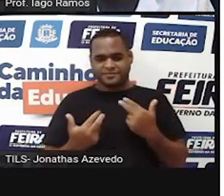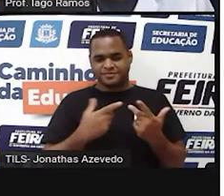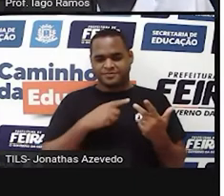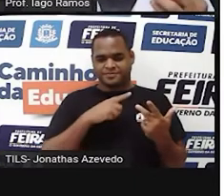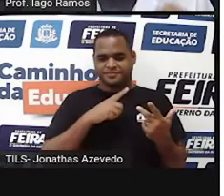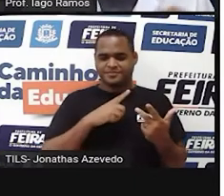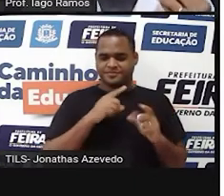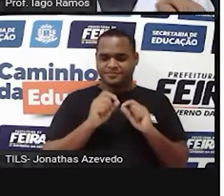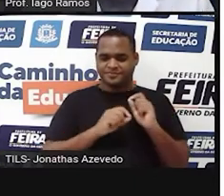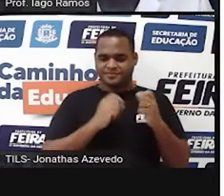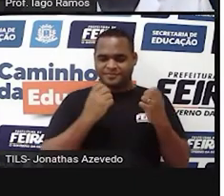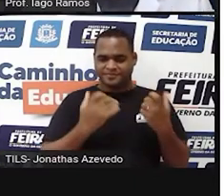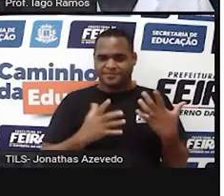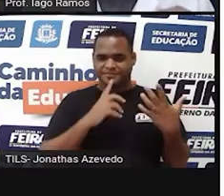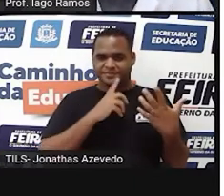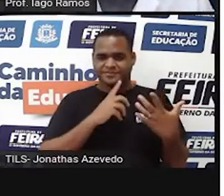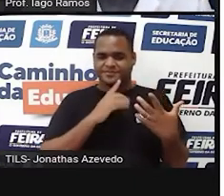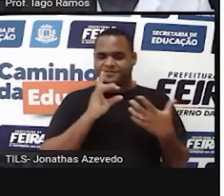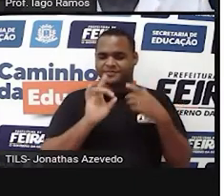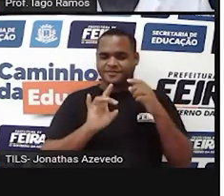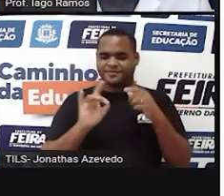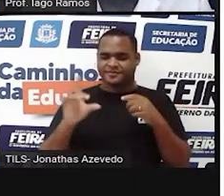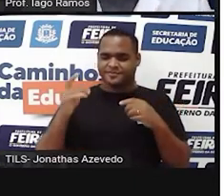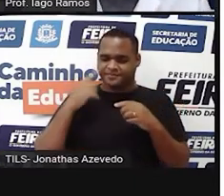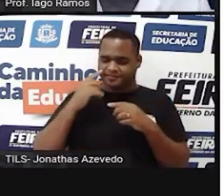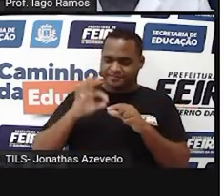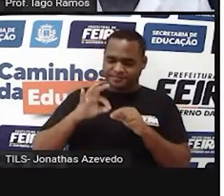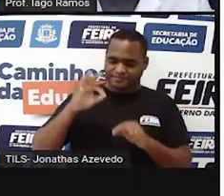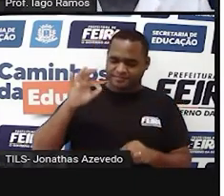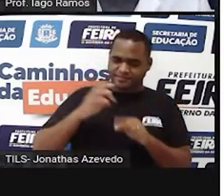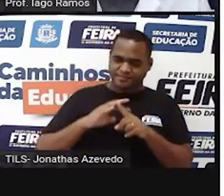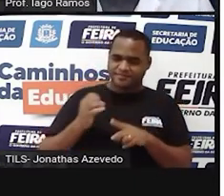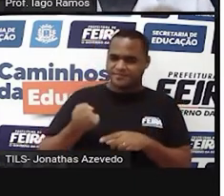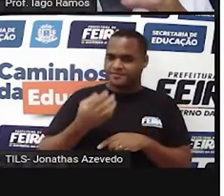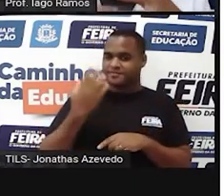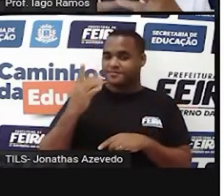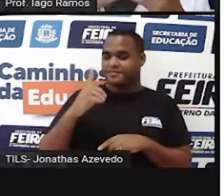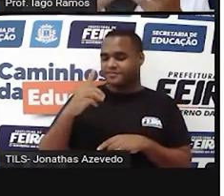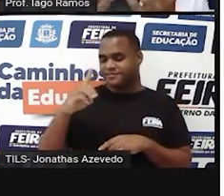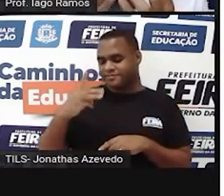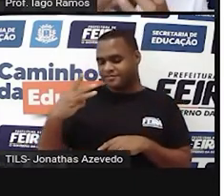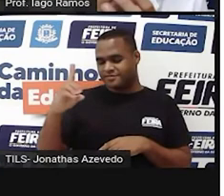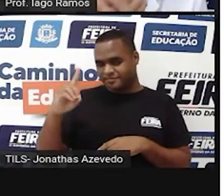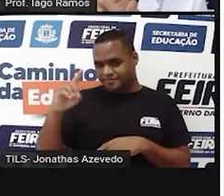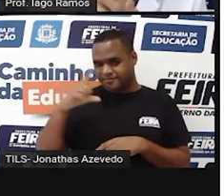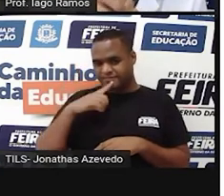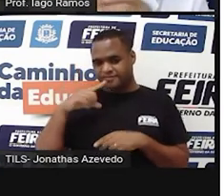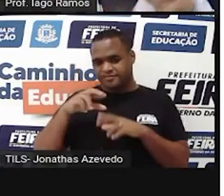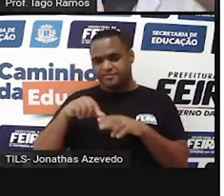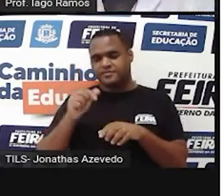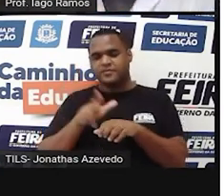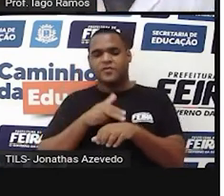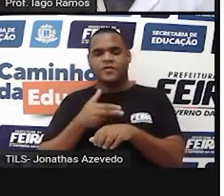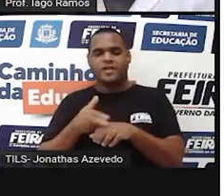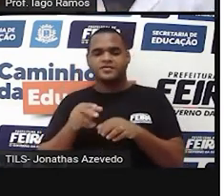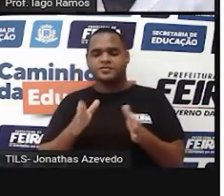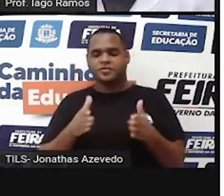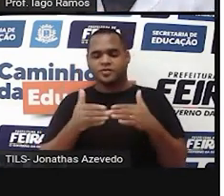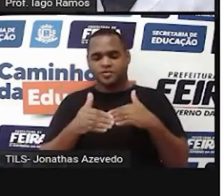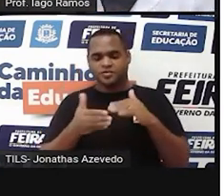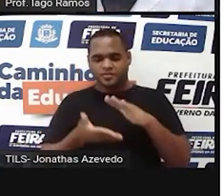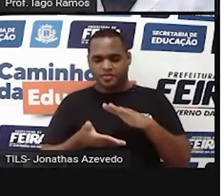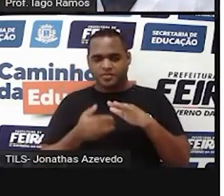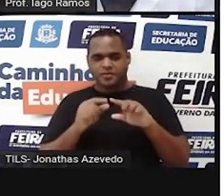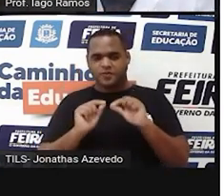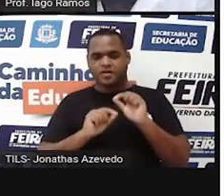seja, qual vai ser as medidas das dimensões desse chocolate em formato de cubo? Quem